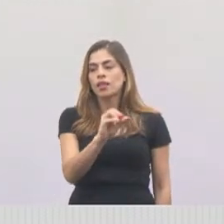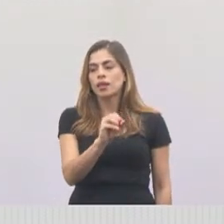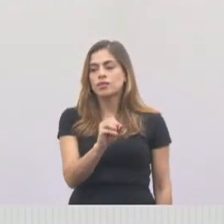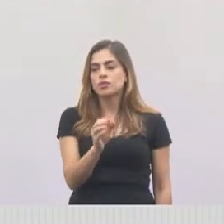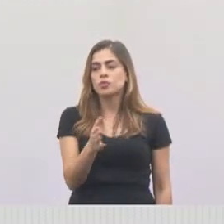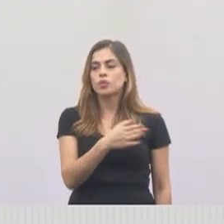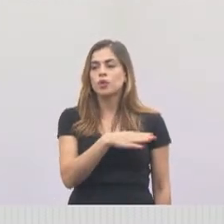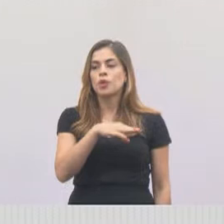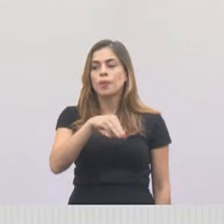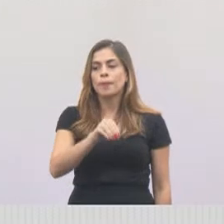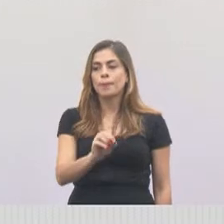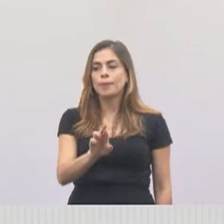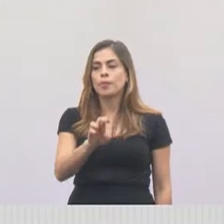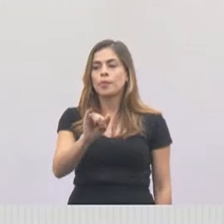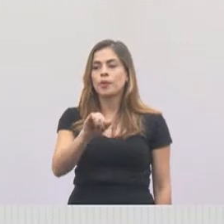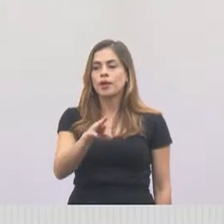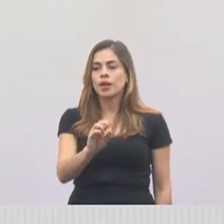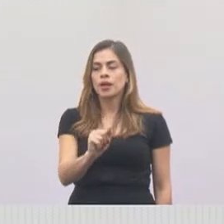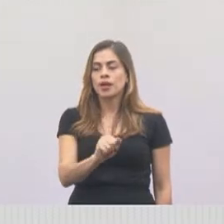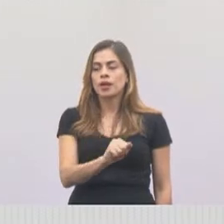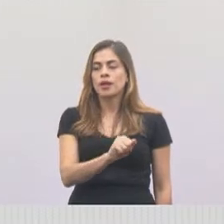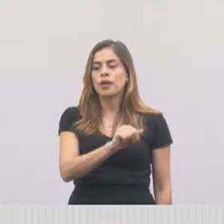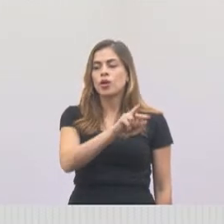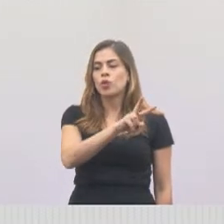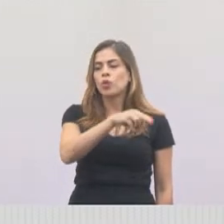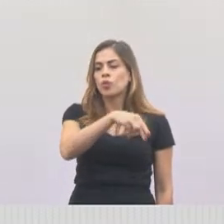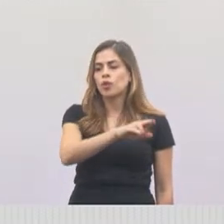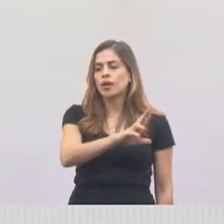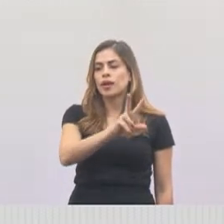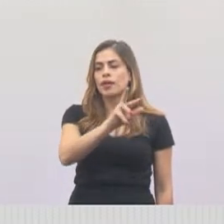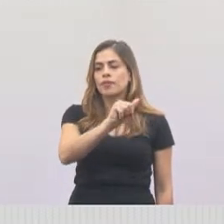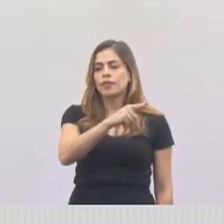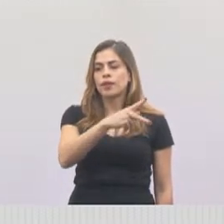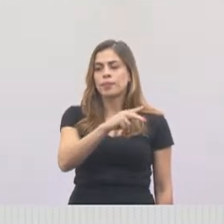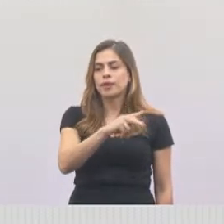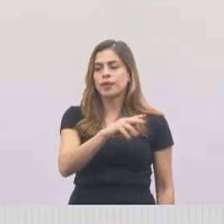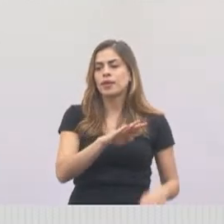Univap. Lá é na Estrada Municipal do Limoeiro.